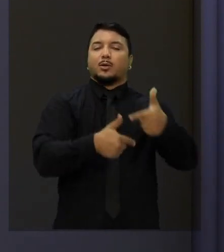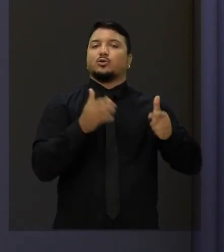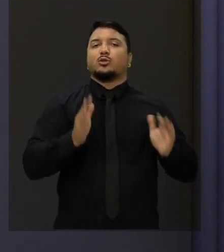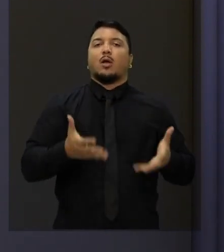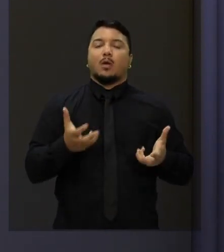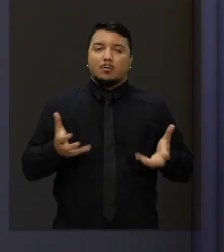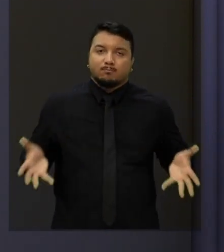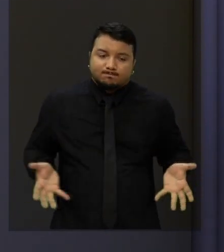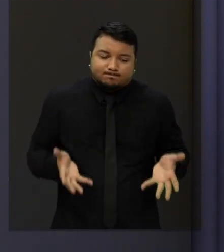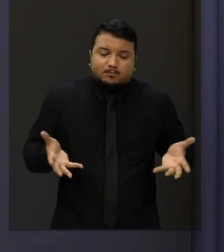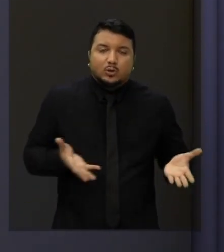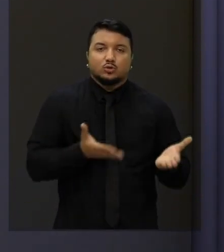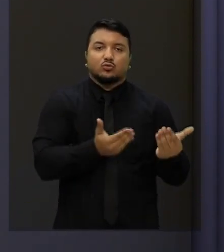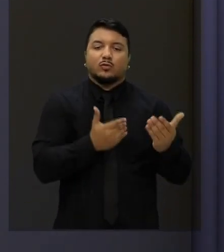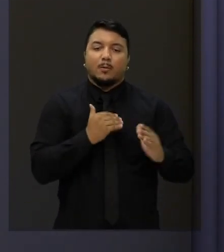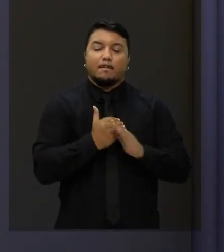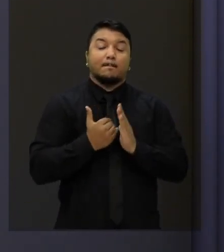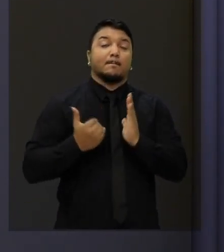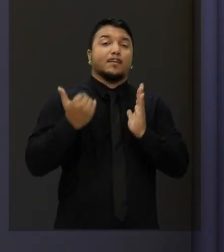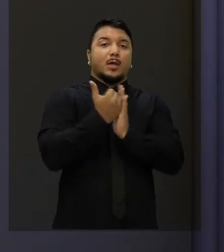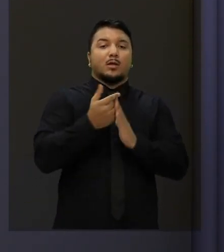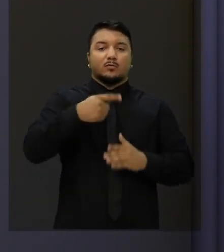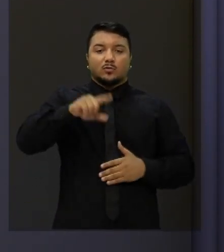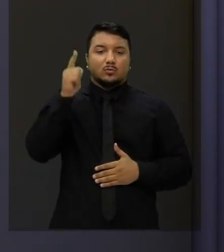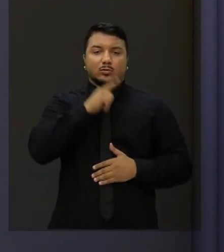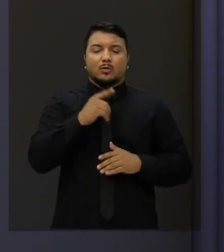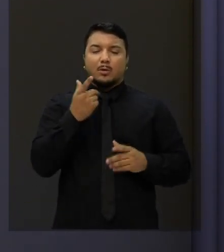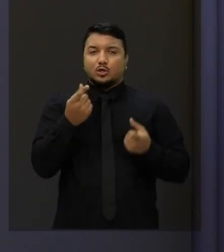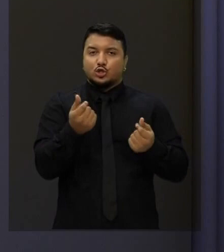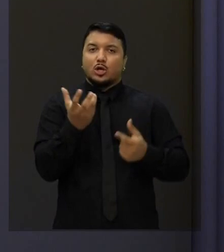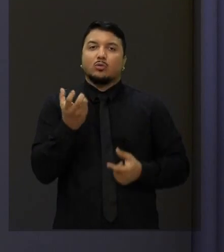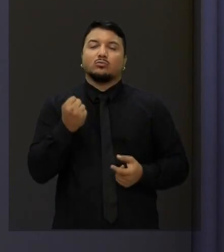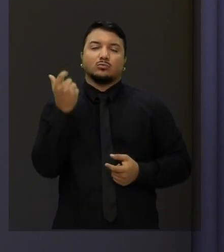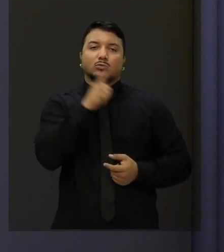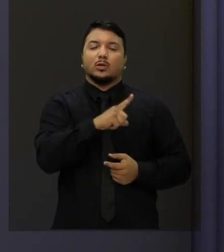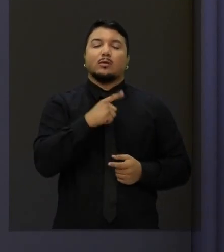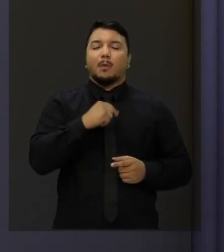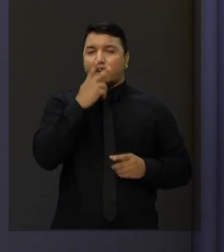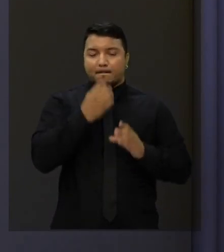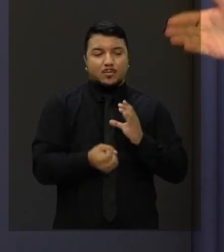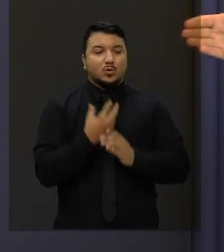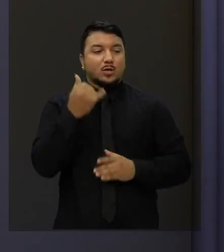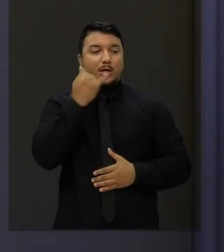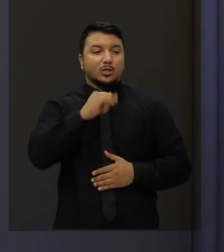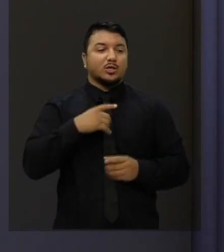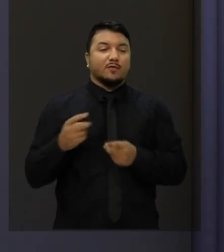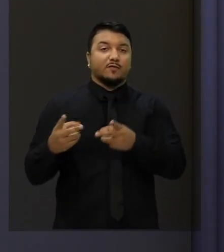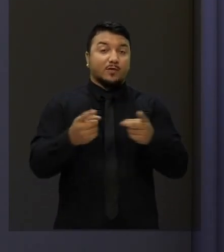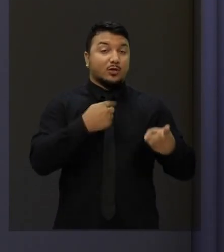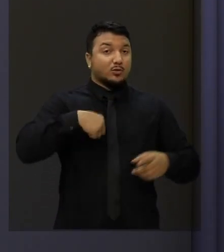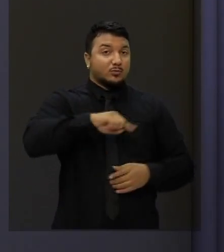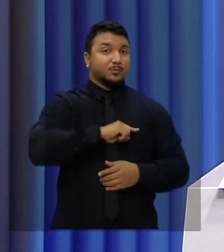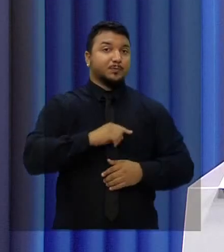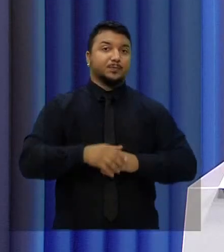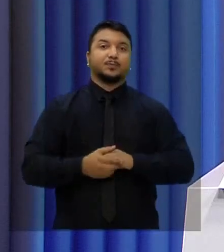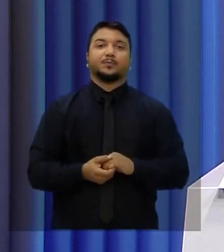capacitar a juventude e apoiar você para você ganhar dinheiro produzindo energia para vender as nossas usinas.